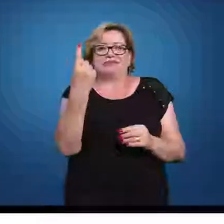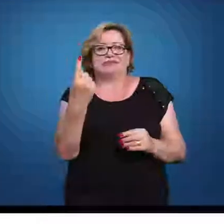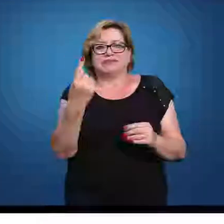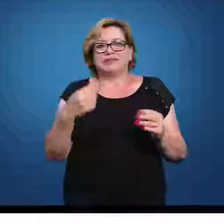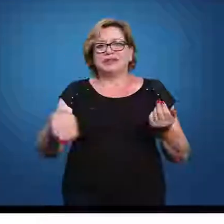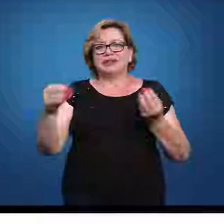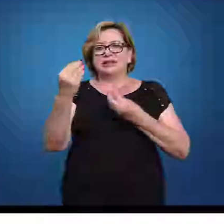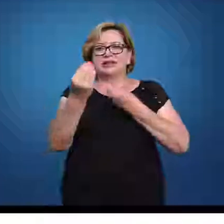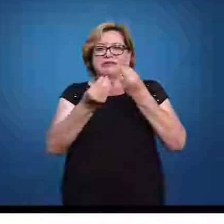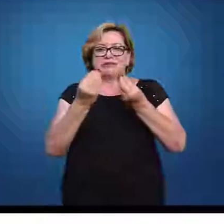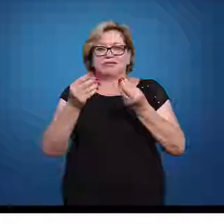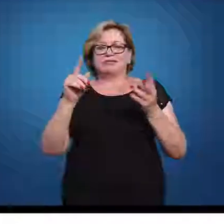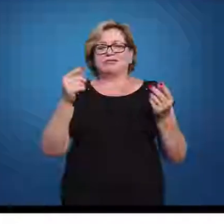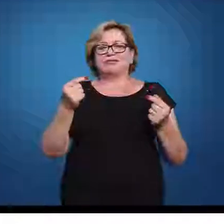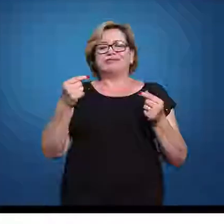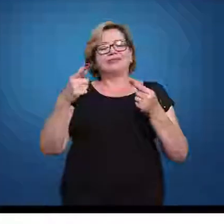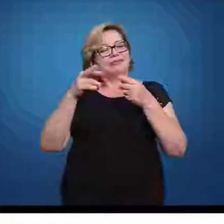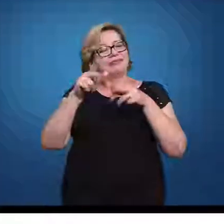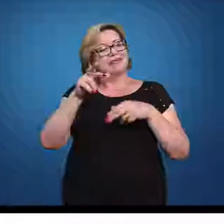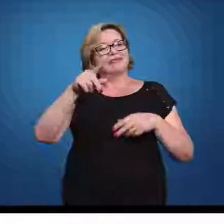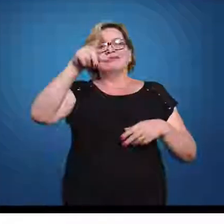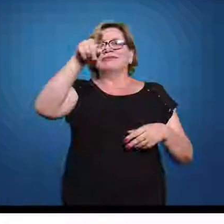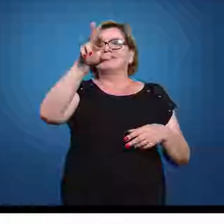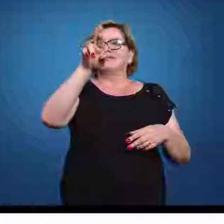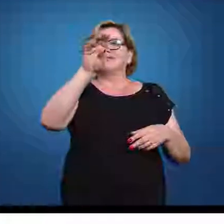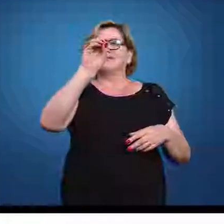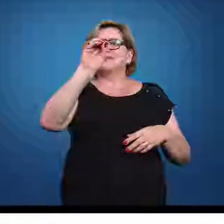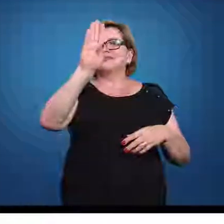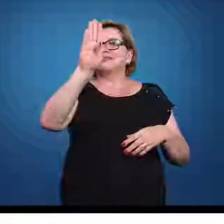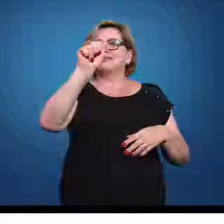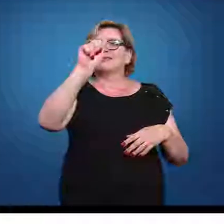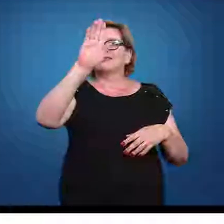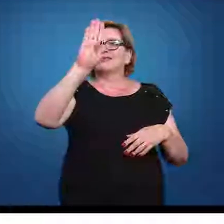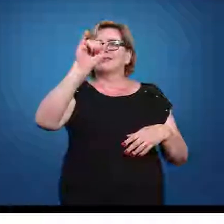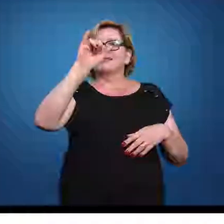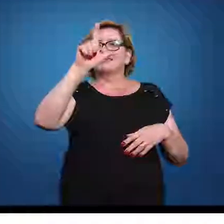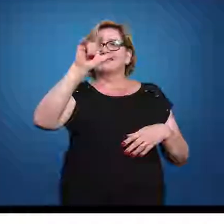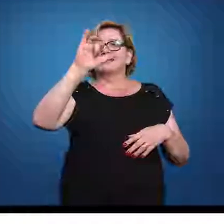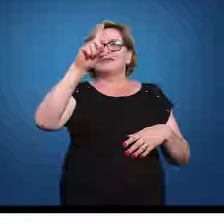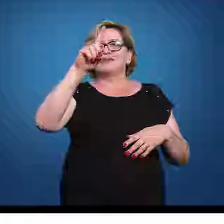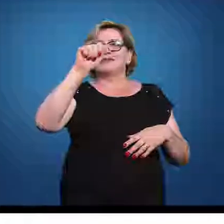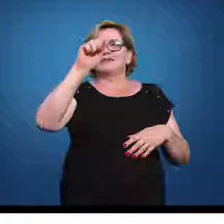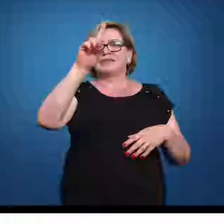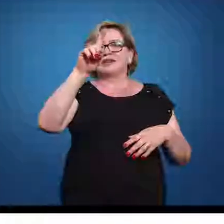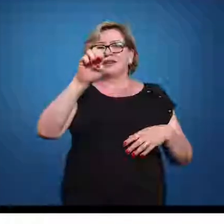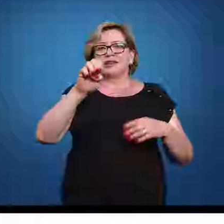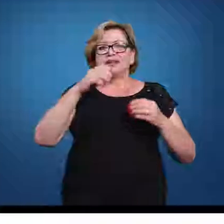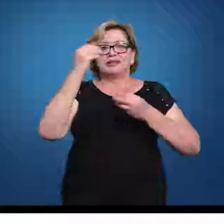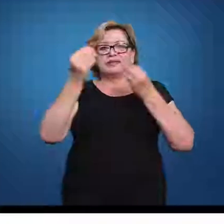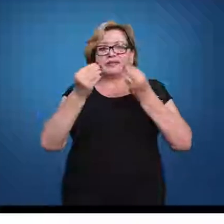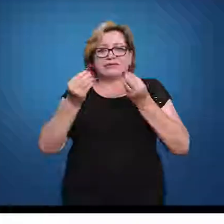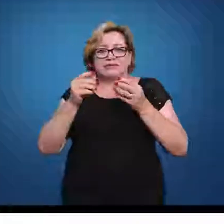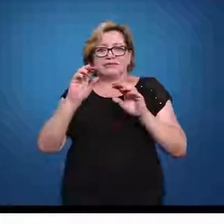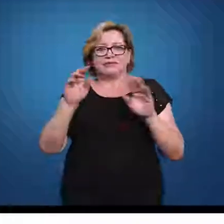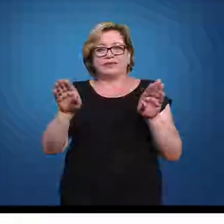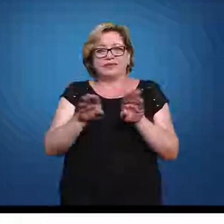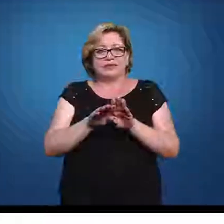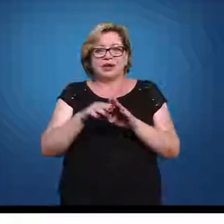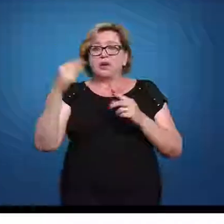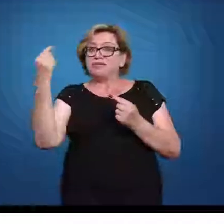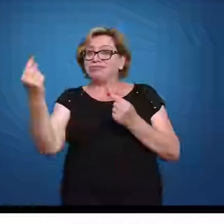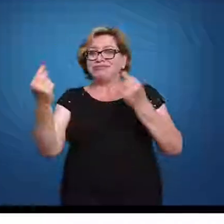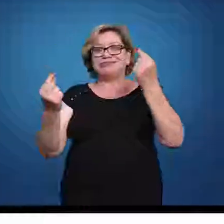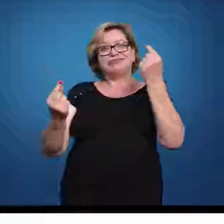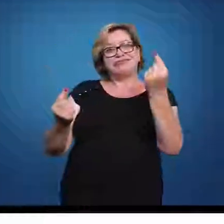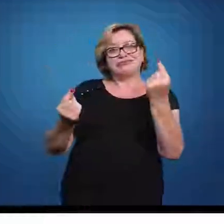ideia da probabilidade. Então a nossa área total equivale a 1. E a nossa probabilidade máxima também é 1.